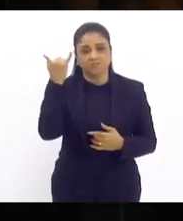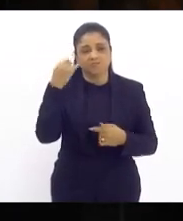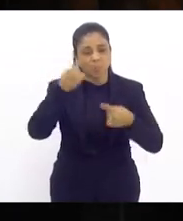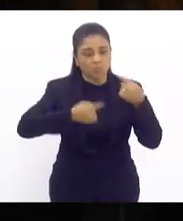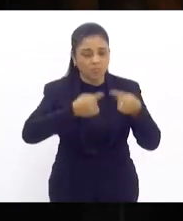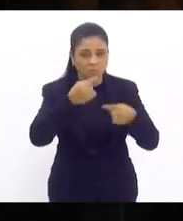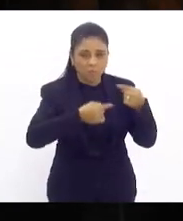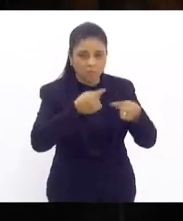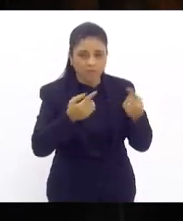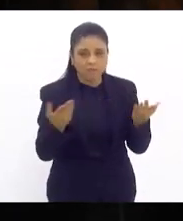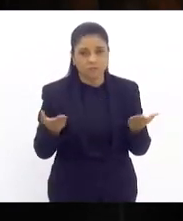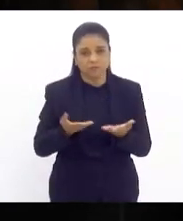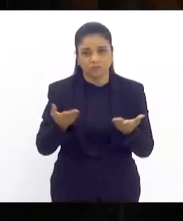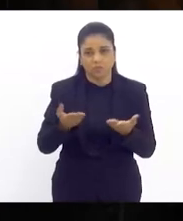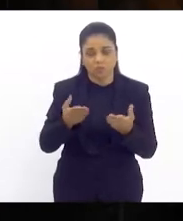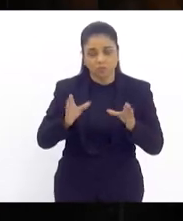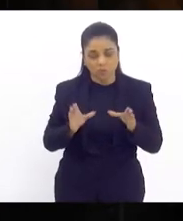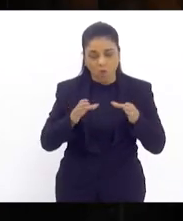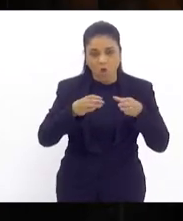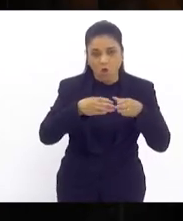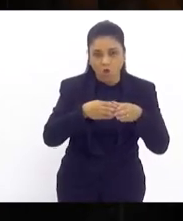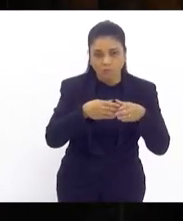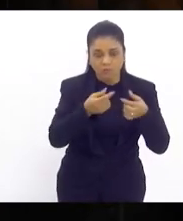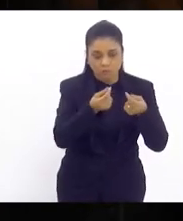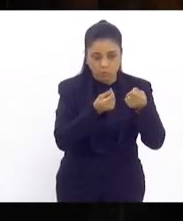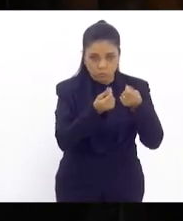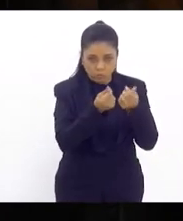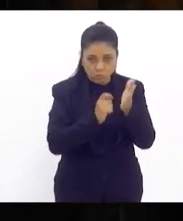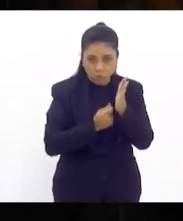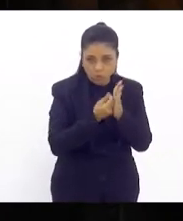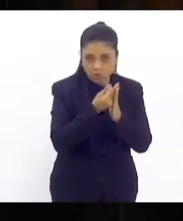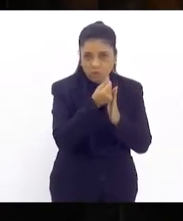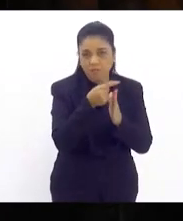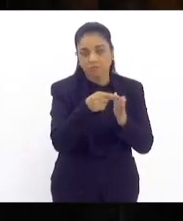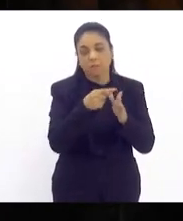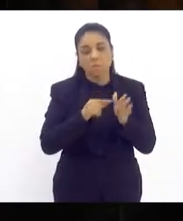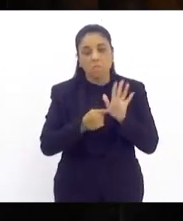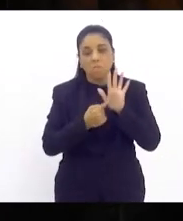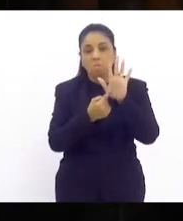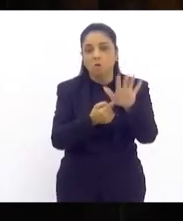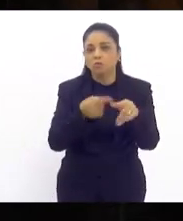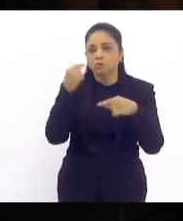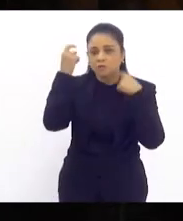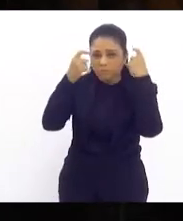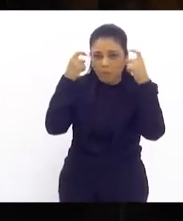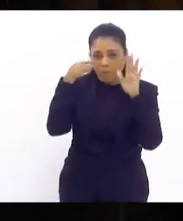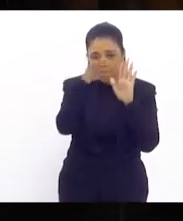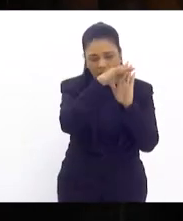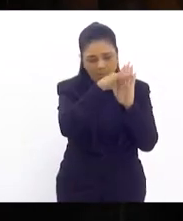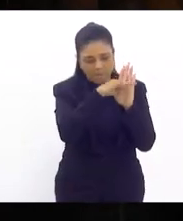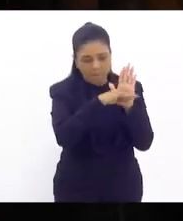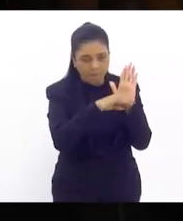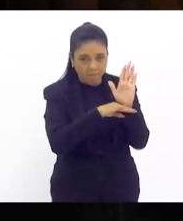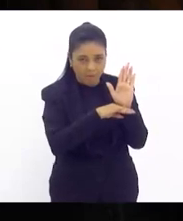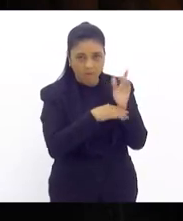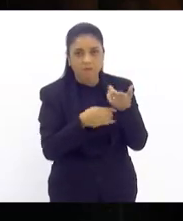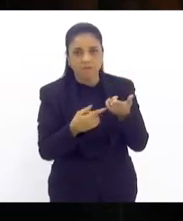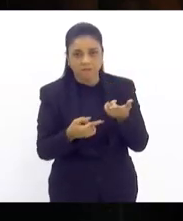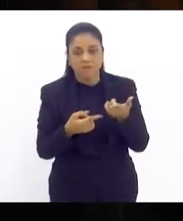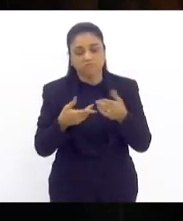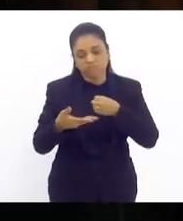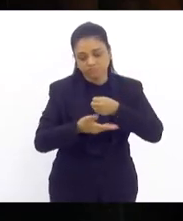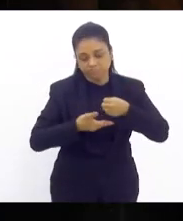debate hoje na comissão de orçamento mas também apresentar aí as preocupações com relação aos